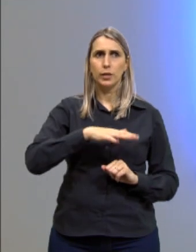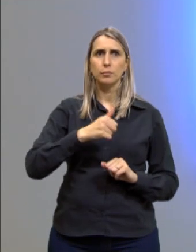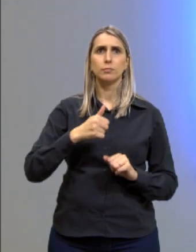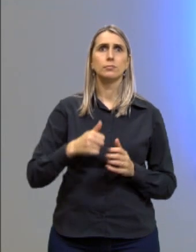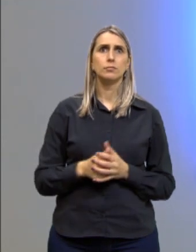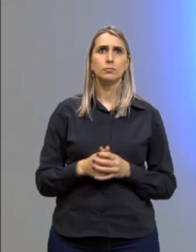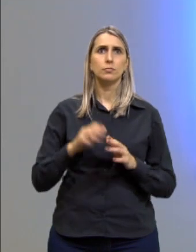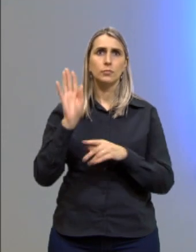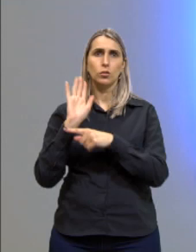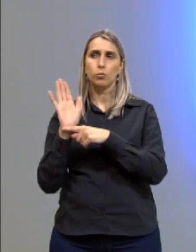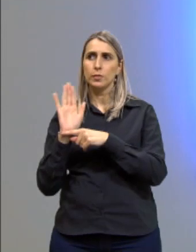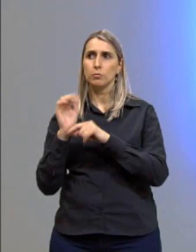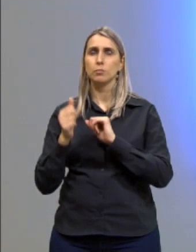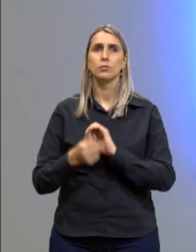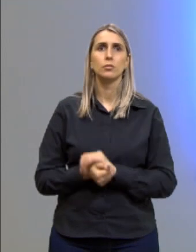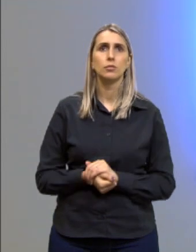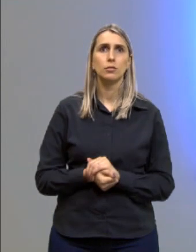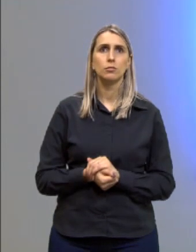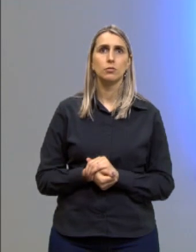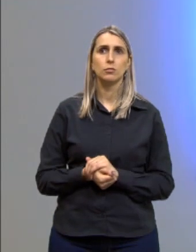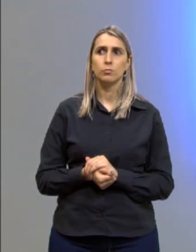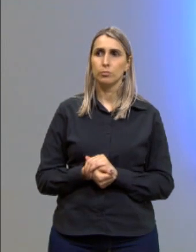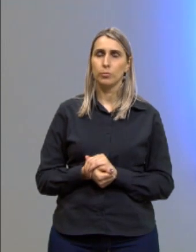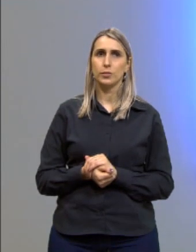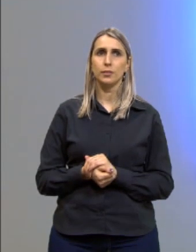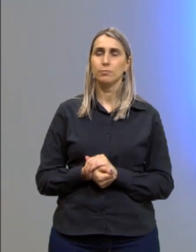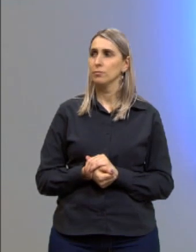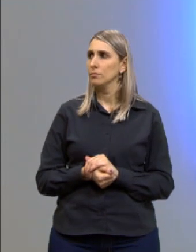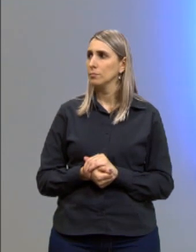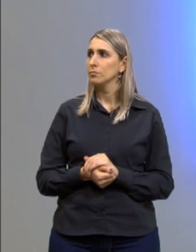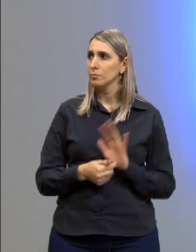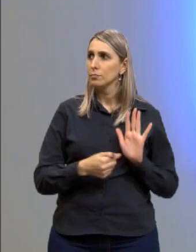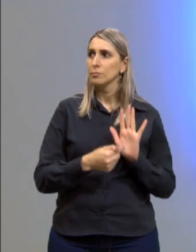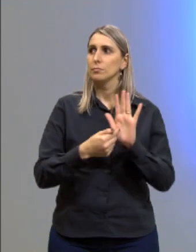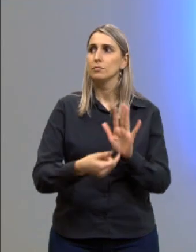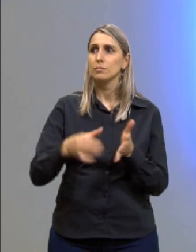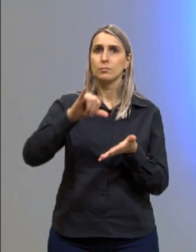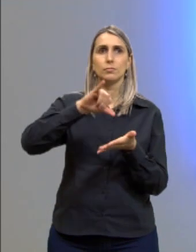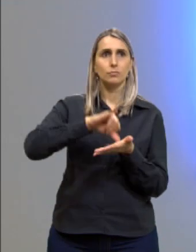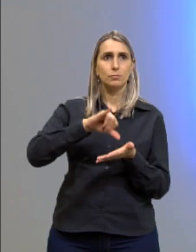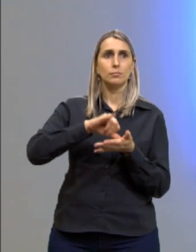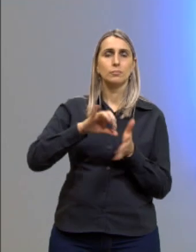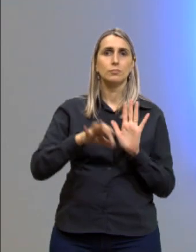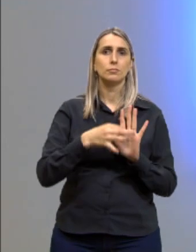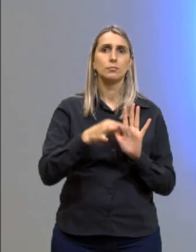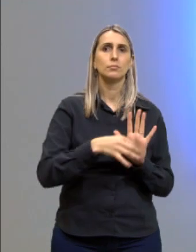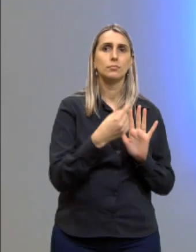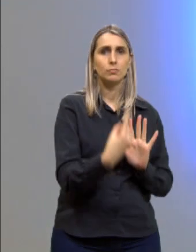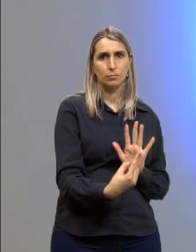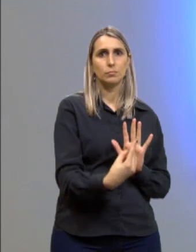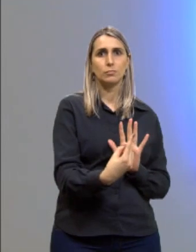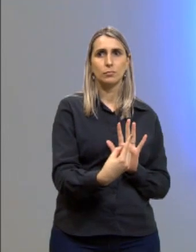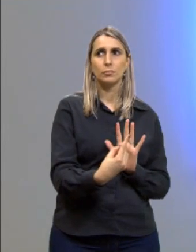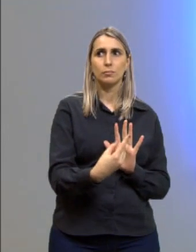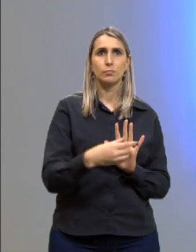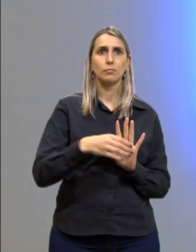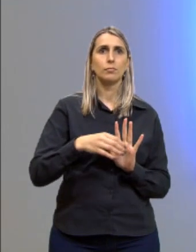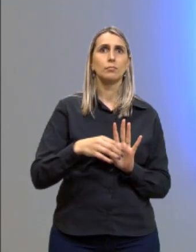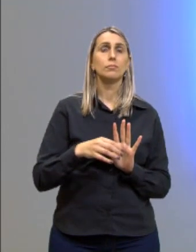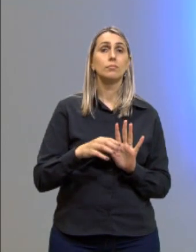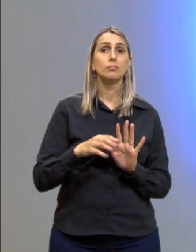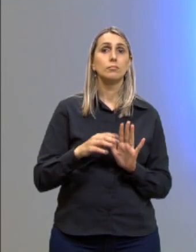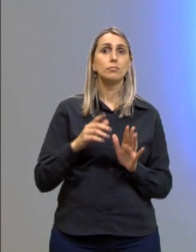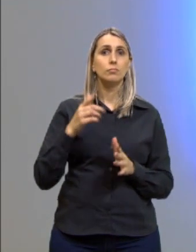Ponto. perfeito, gente. Por quê? Porque ela traz o núcleo dela, que é o argumento um expandido. Aí ela traz um